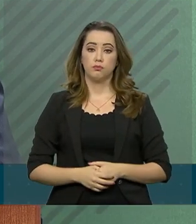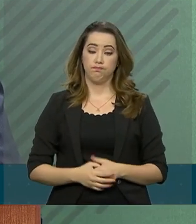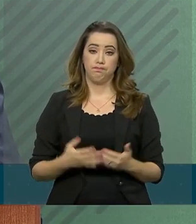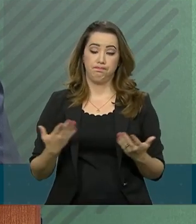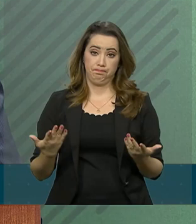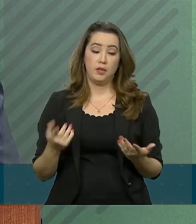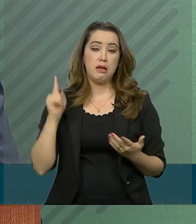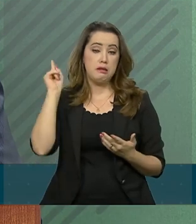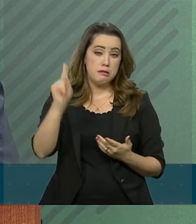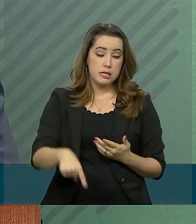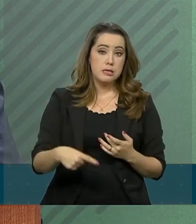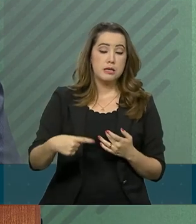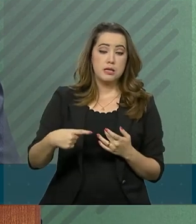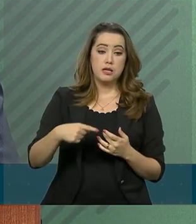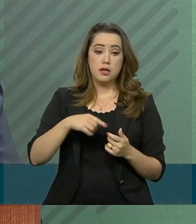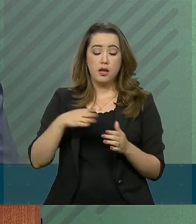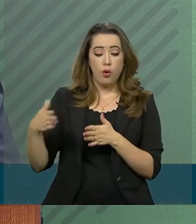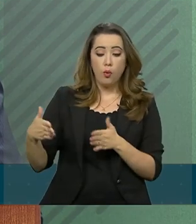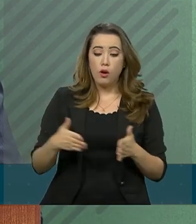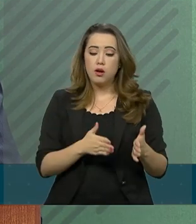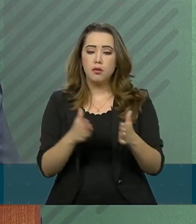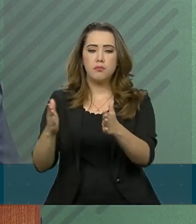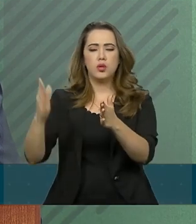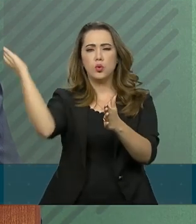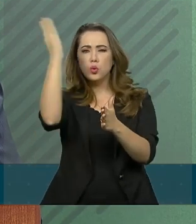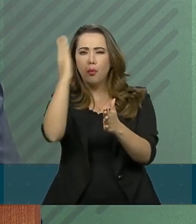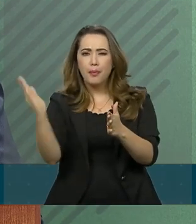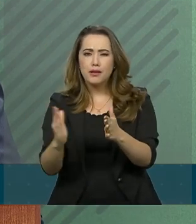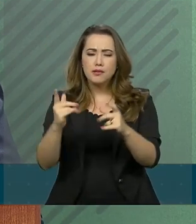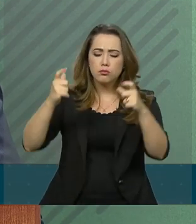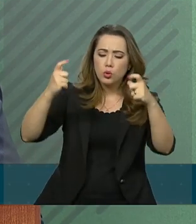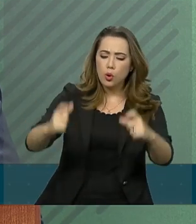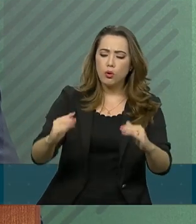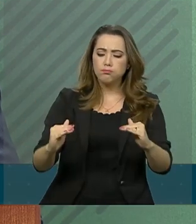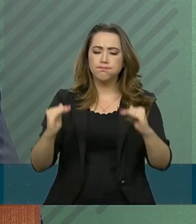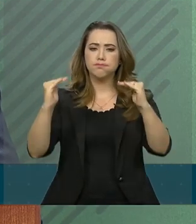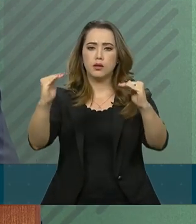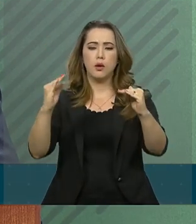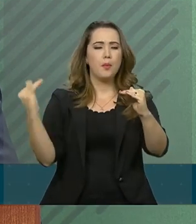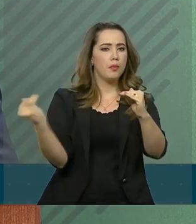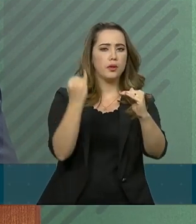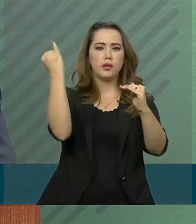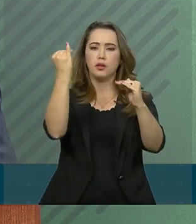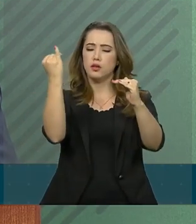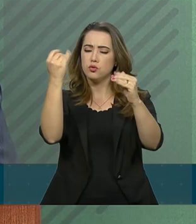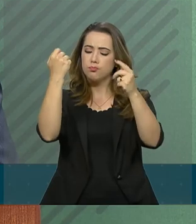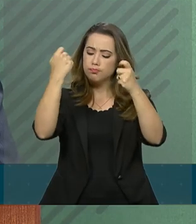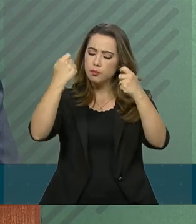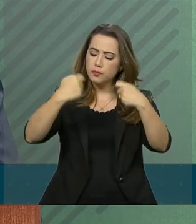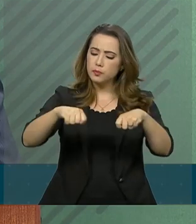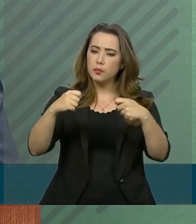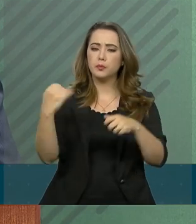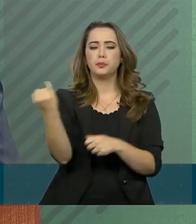Colocar esse grande país no lugar que ele merece. Fecho aspas.